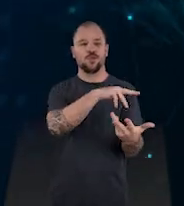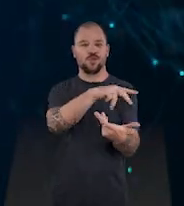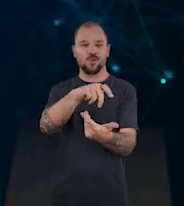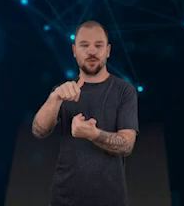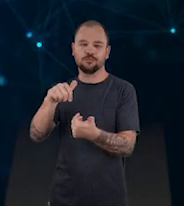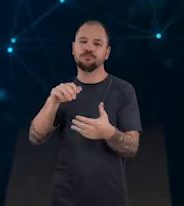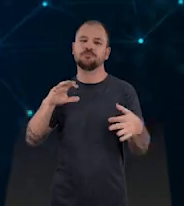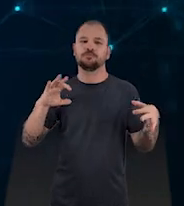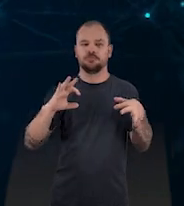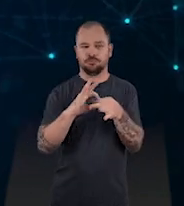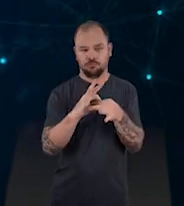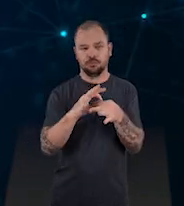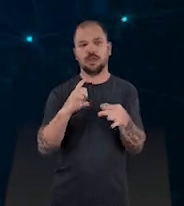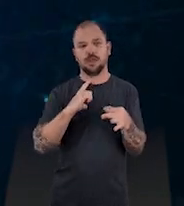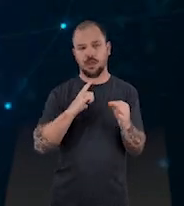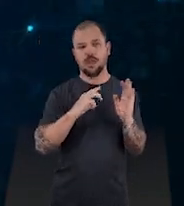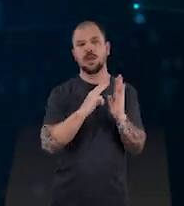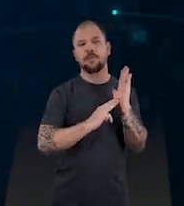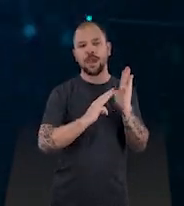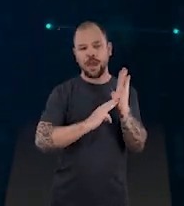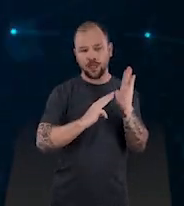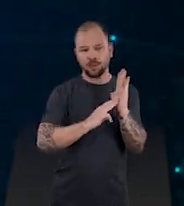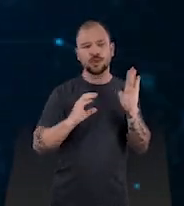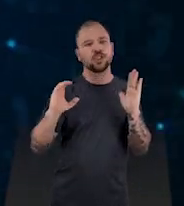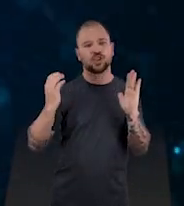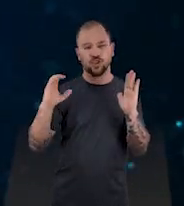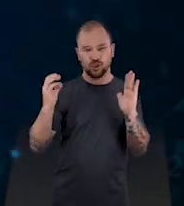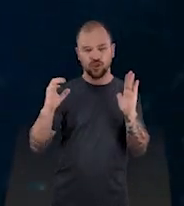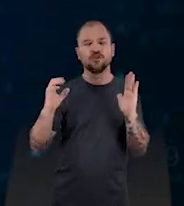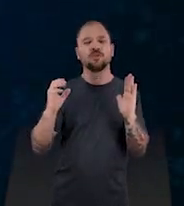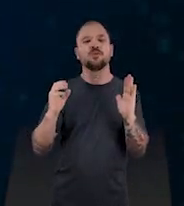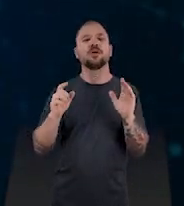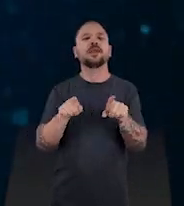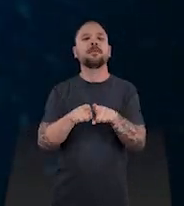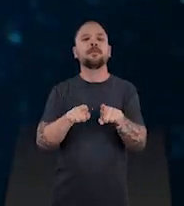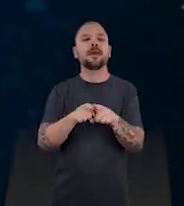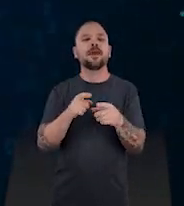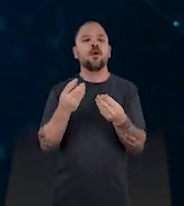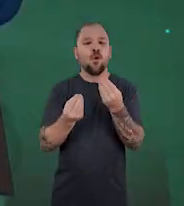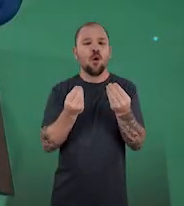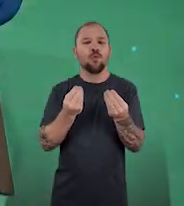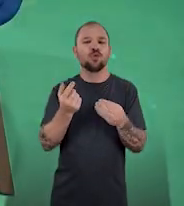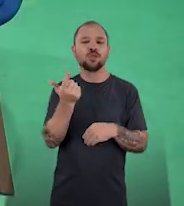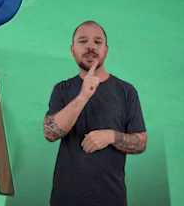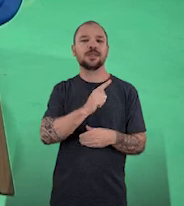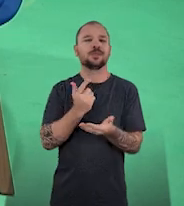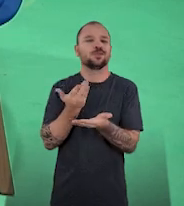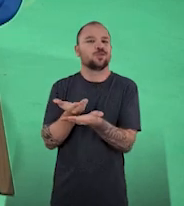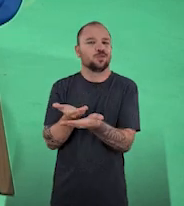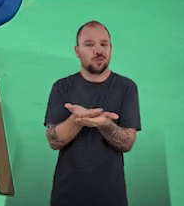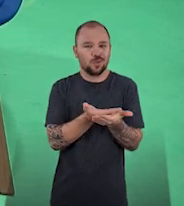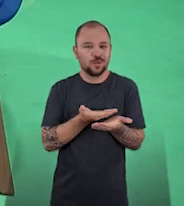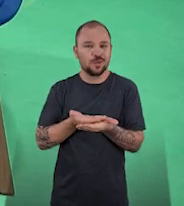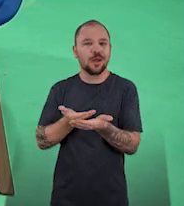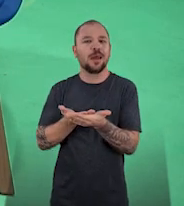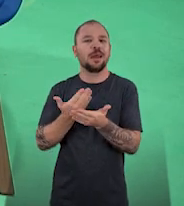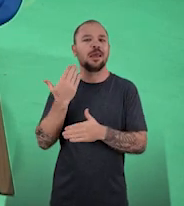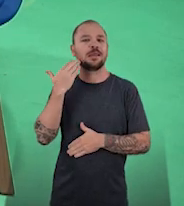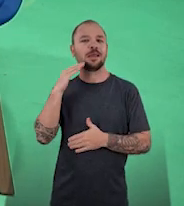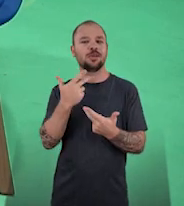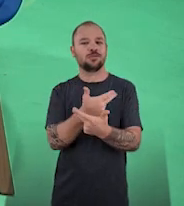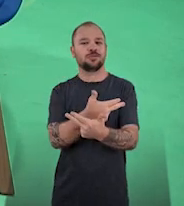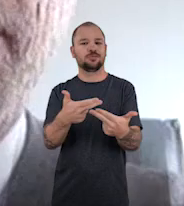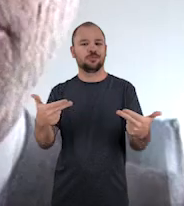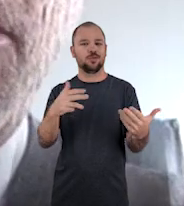mundo tem tudo a ver com o método científico e de você estudar e apreciar o mundo como ele